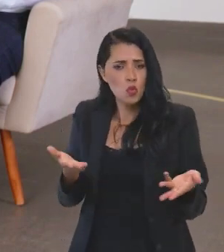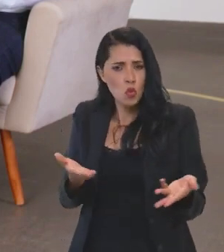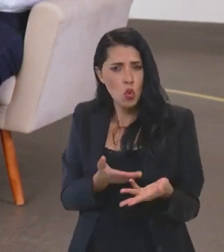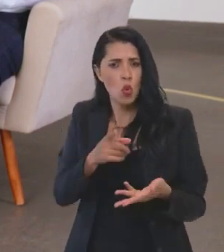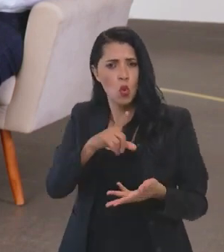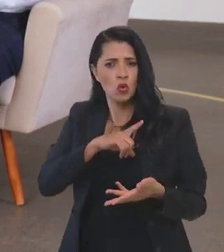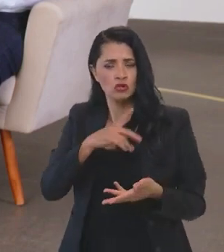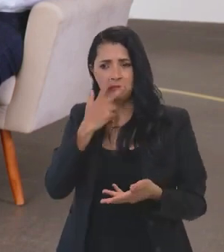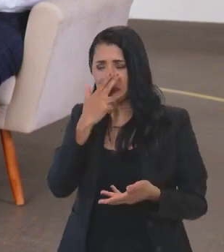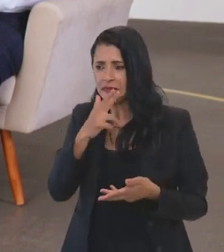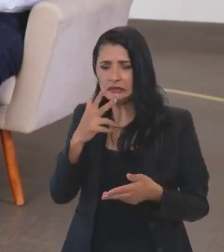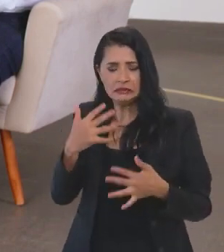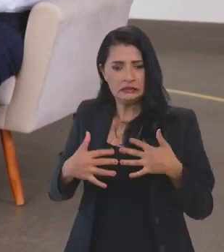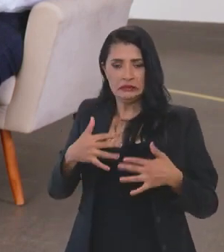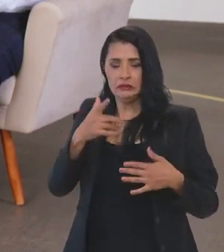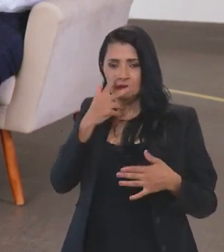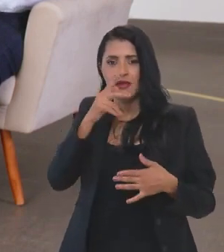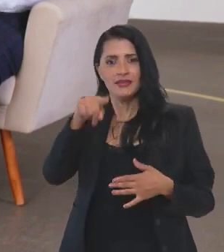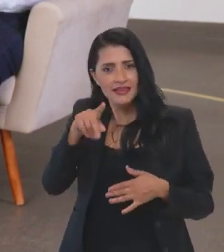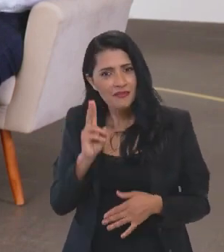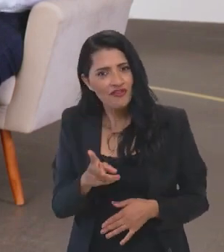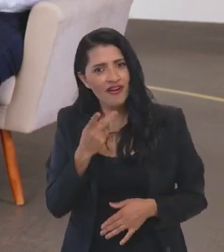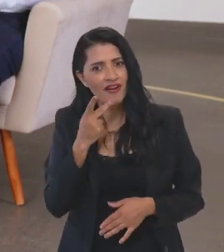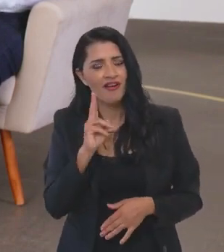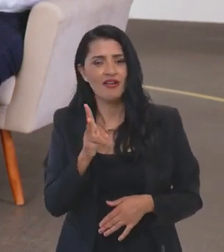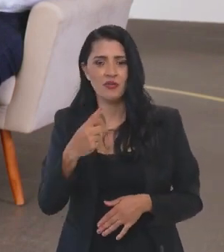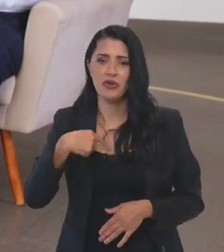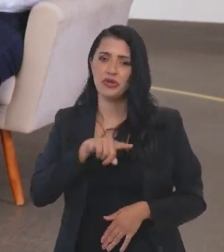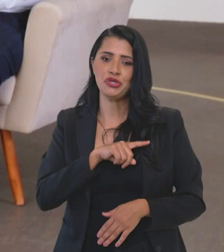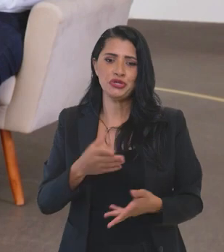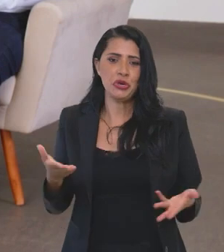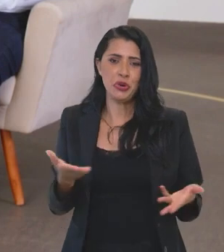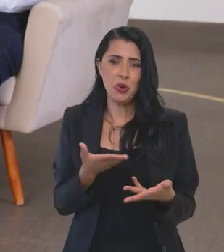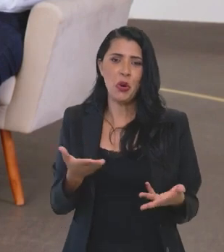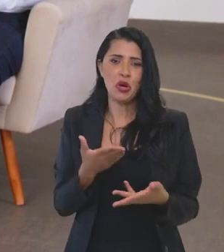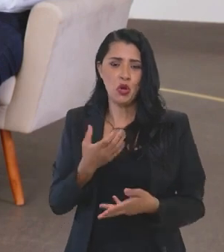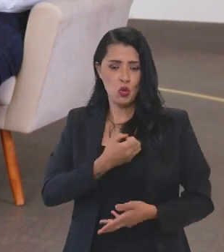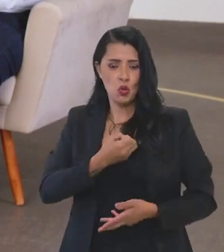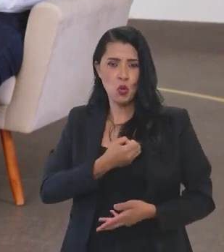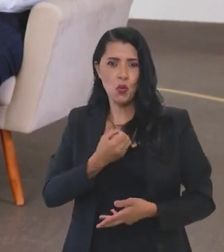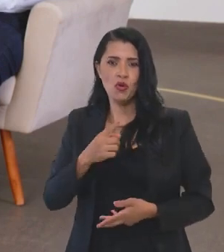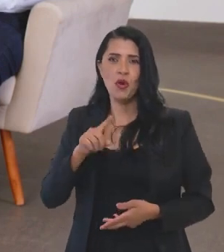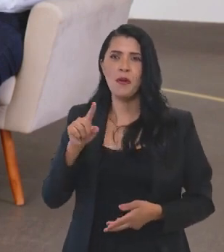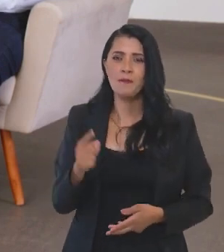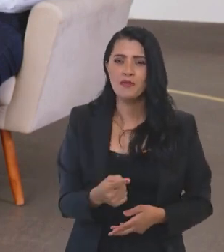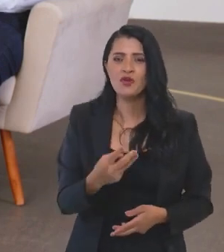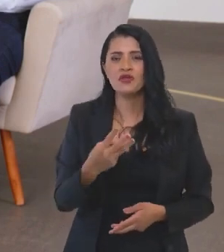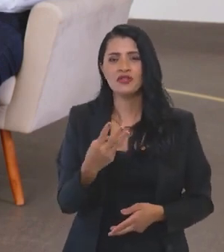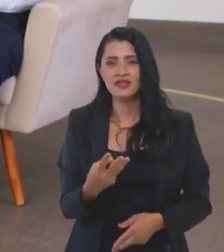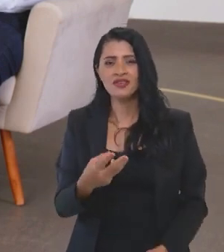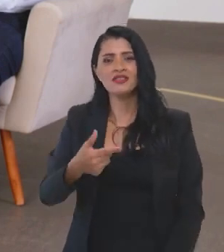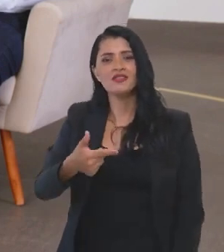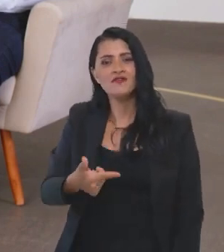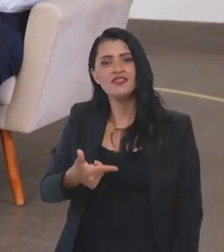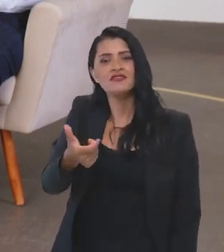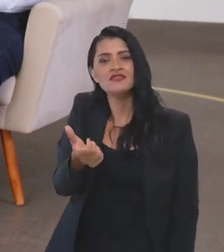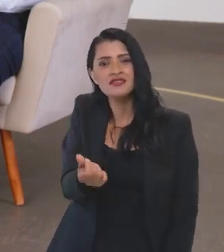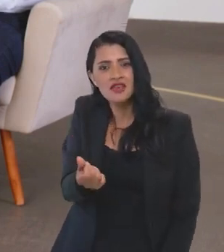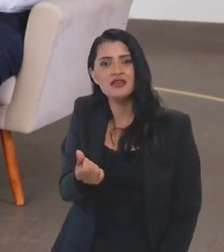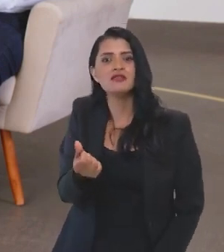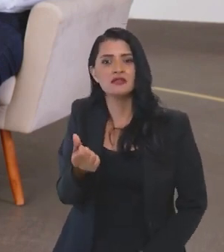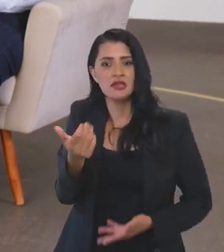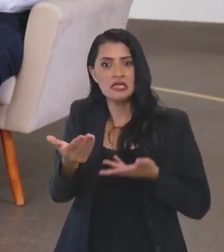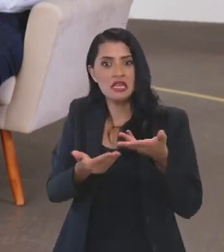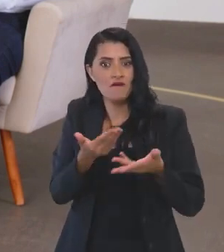Hoje, entra no colapso, eu sempre tenho falado isso, que nós chegamos num número de 1.326